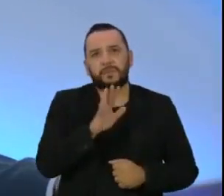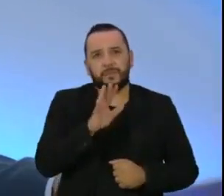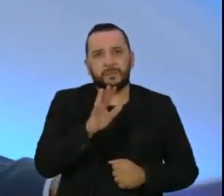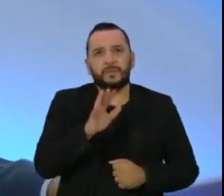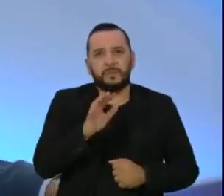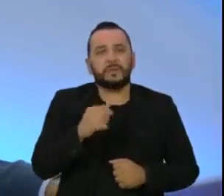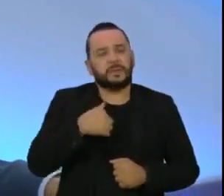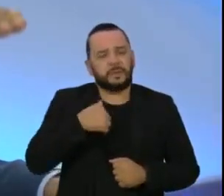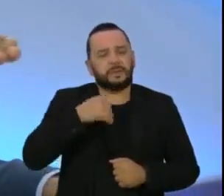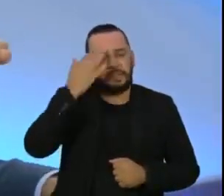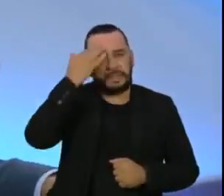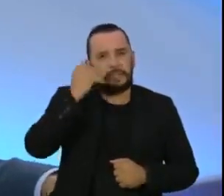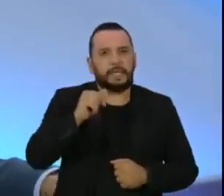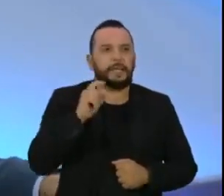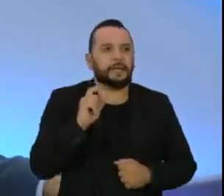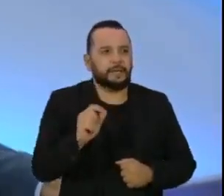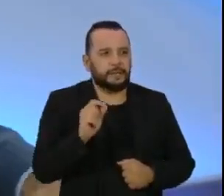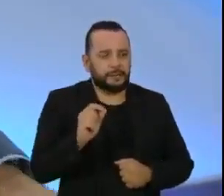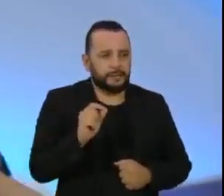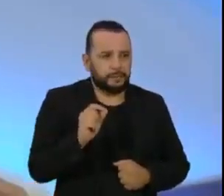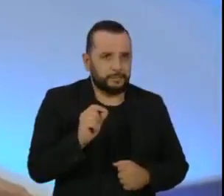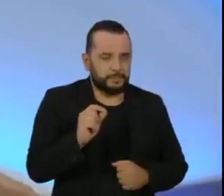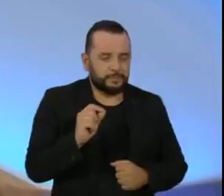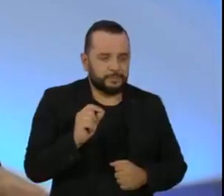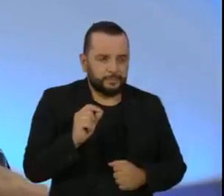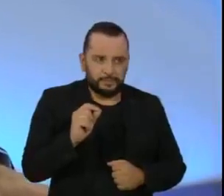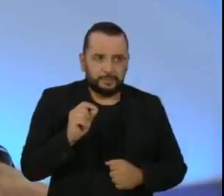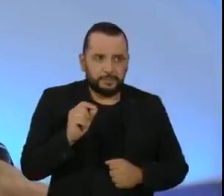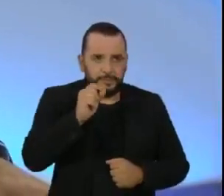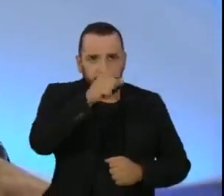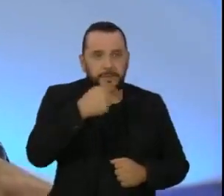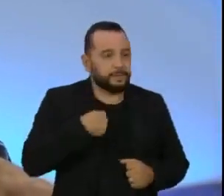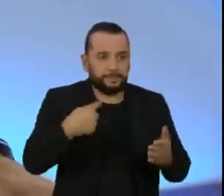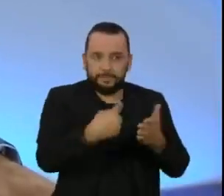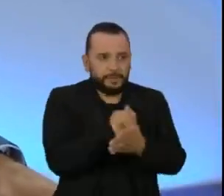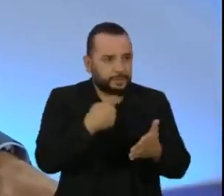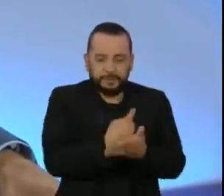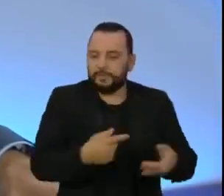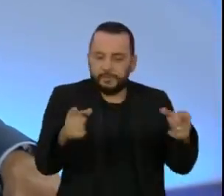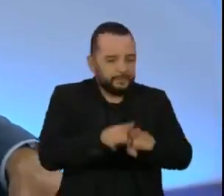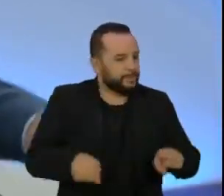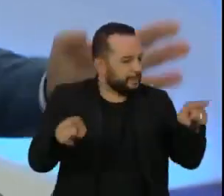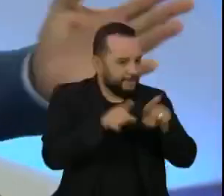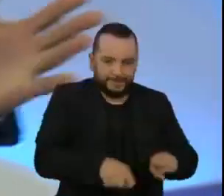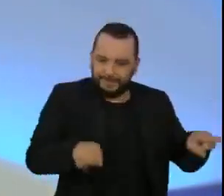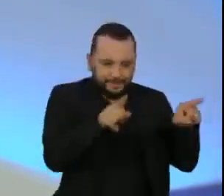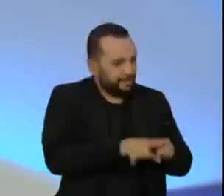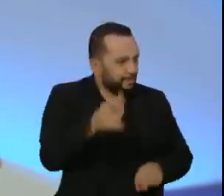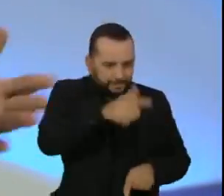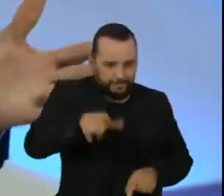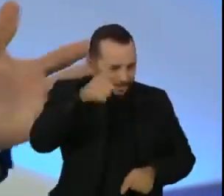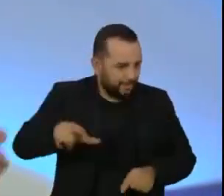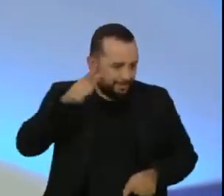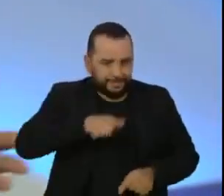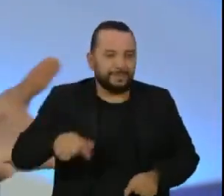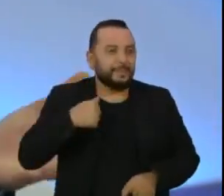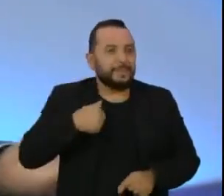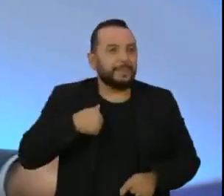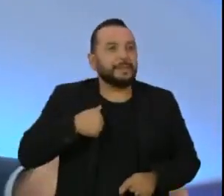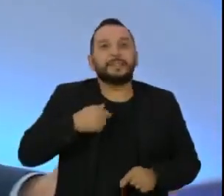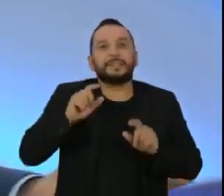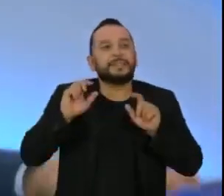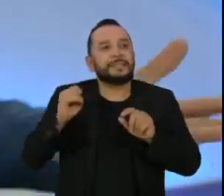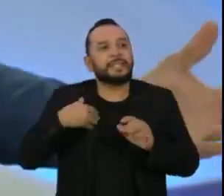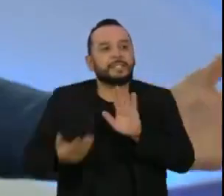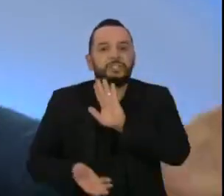é inegável que o... Isso, eu não sei porque vocês estão me perguntando a mesma coisa várias vezes, porque eu já falei. É claro que tirando o Ibama do circuito vai